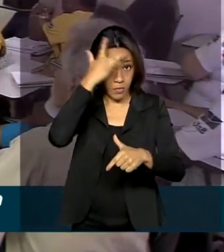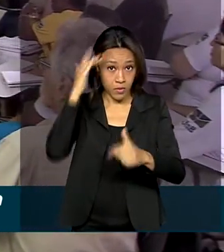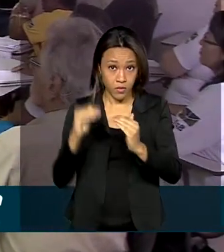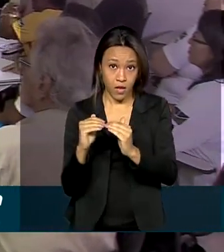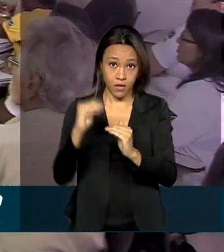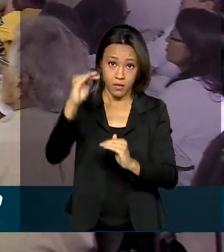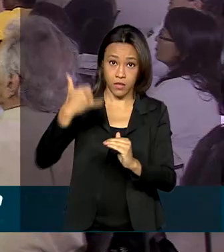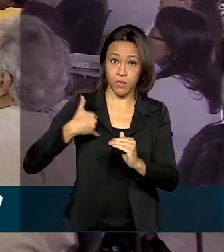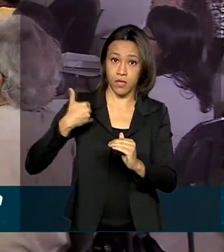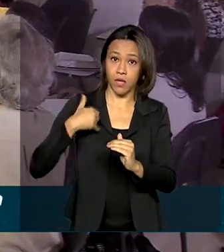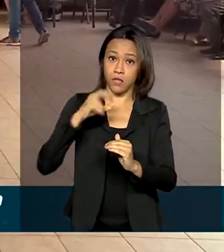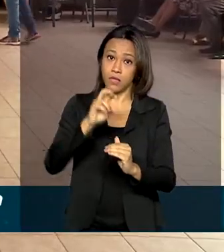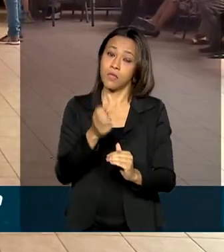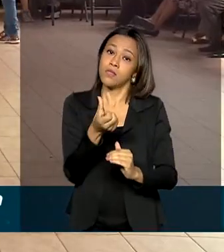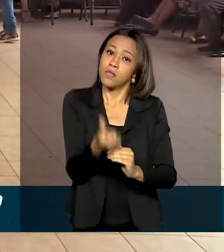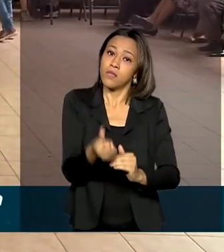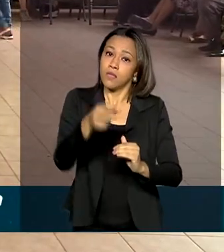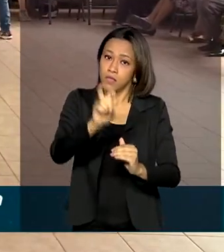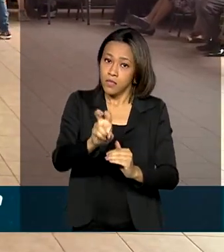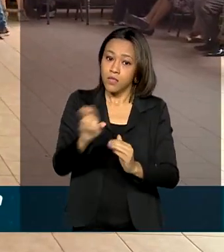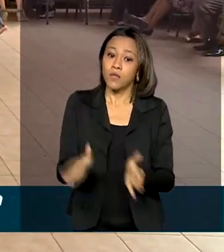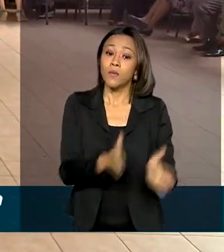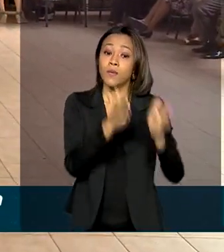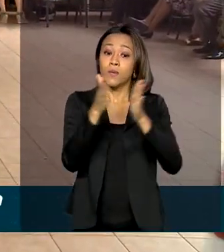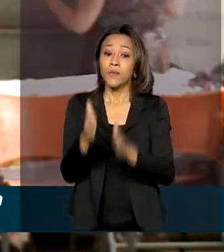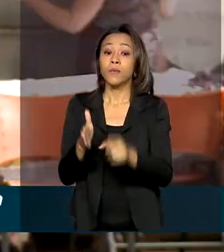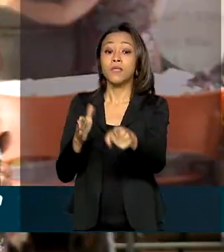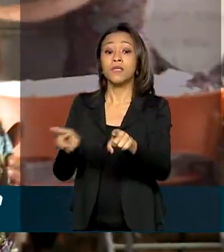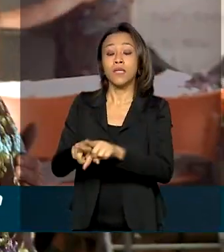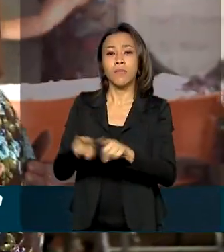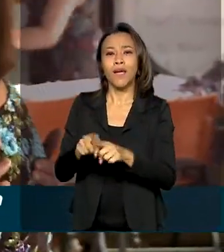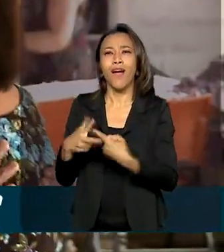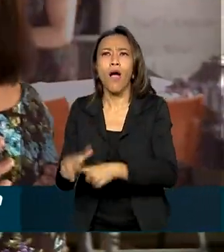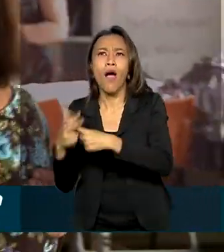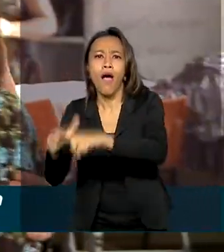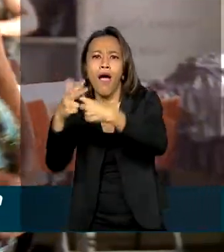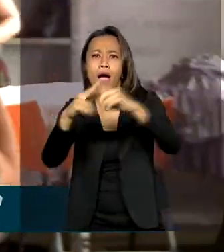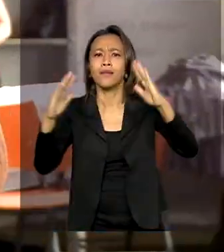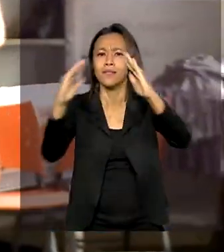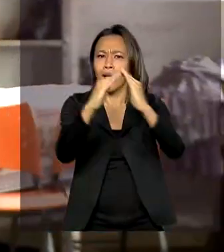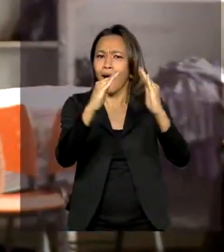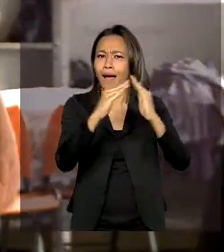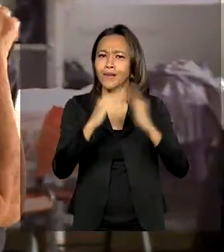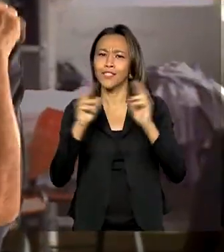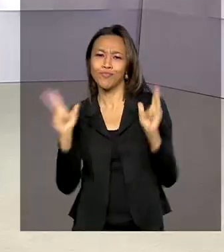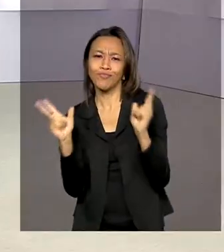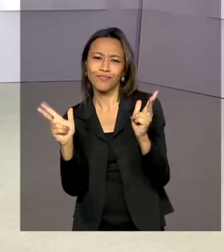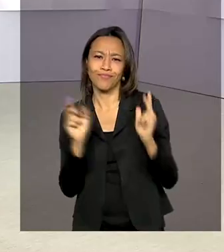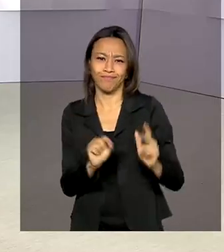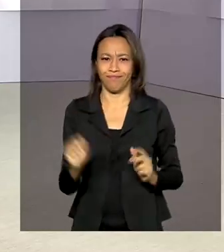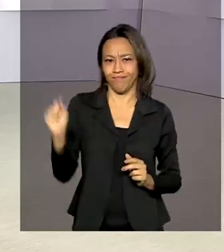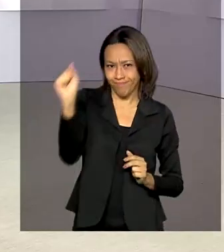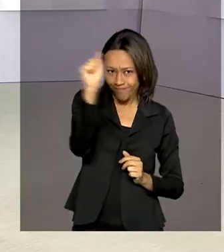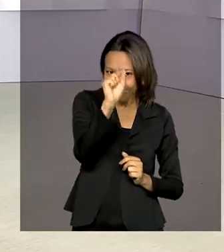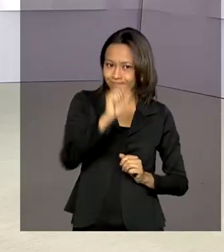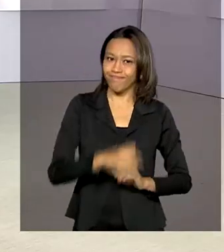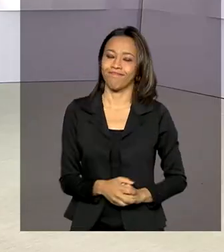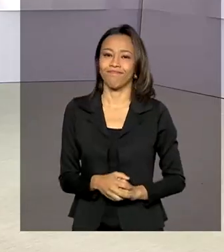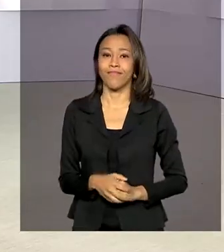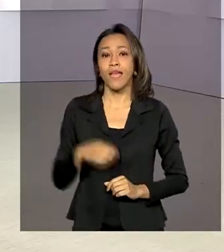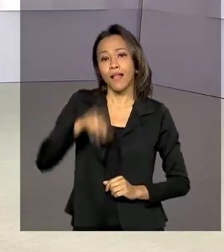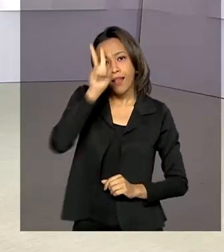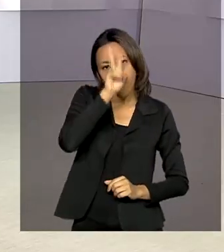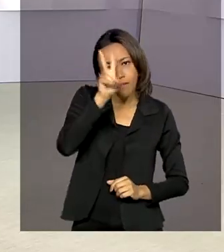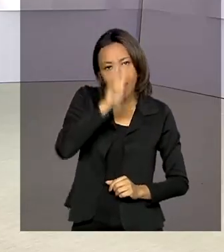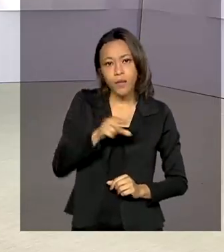de 65 anos e o que reestrutura as casas de longa permanência. Lembrando